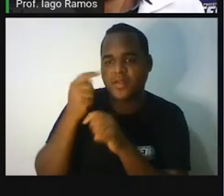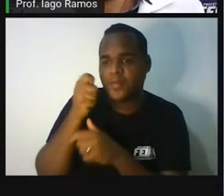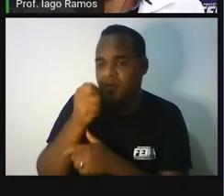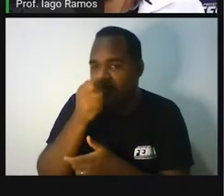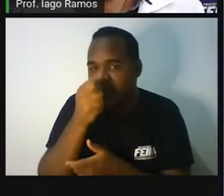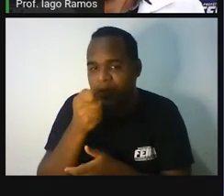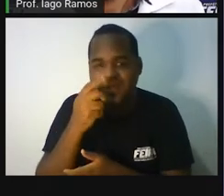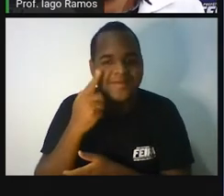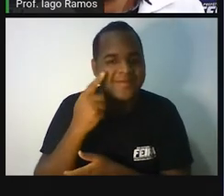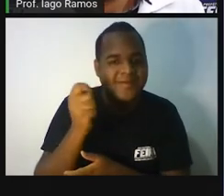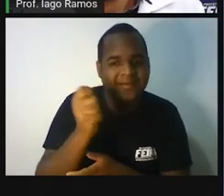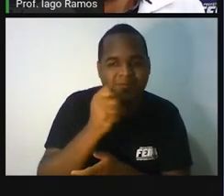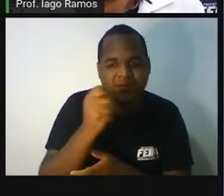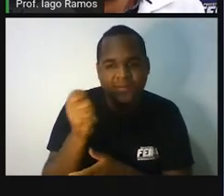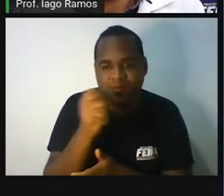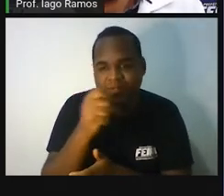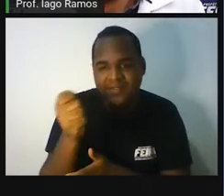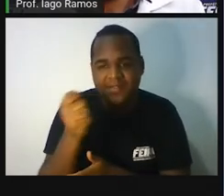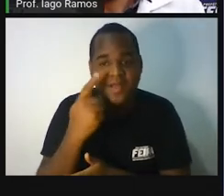lupazinha aqui, ó.